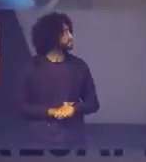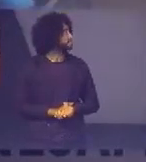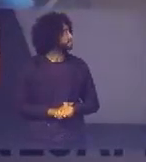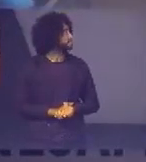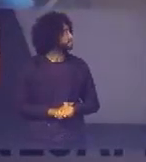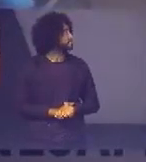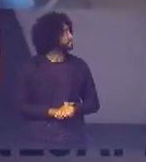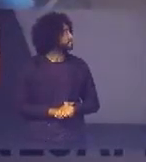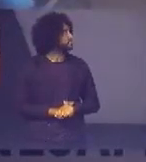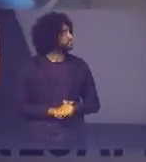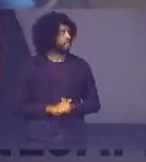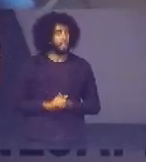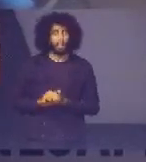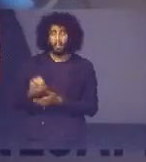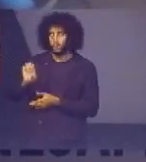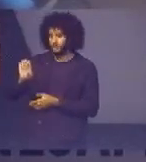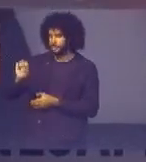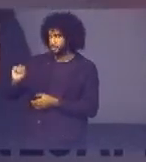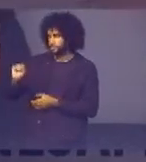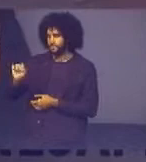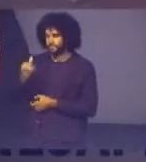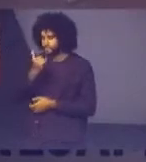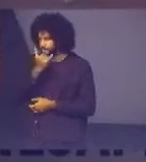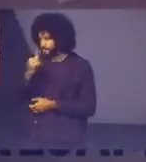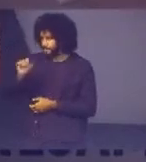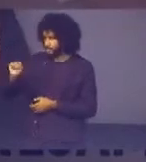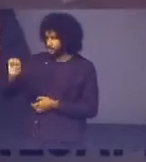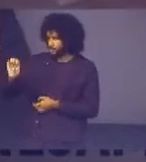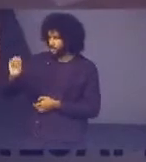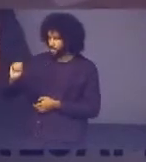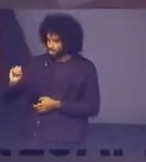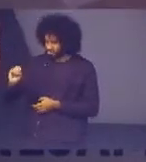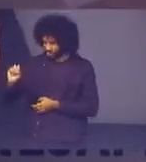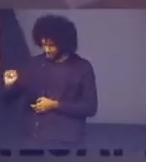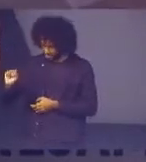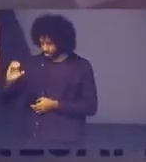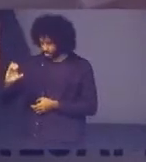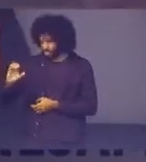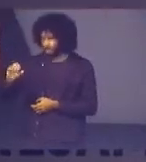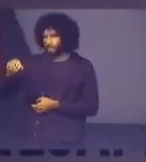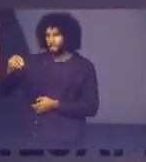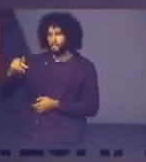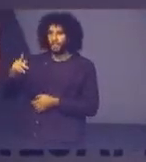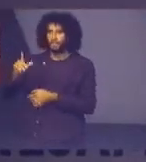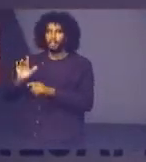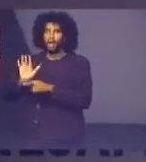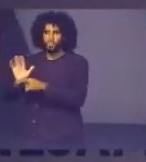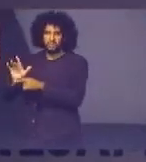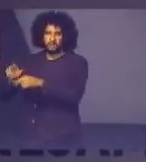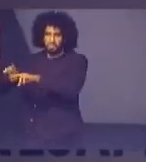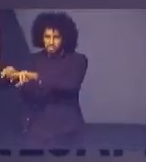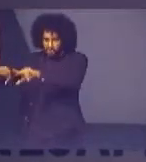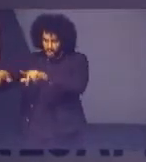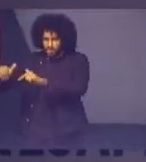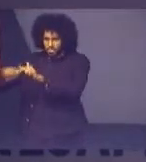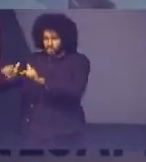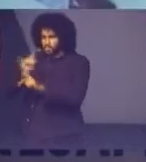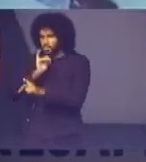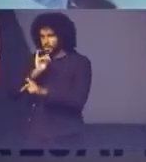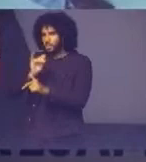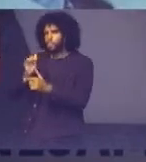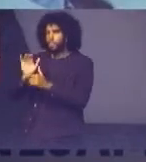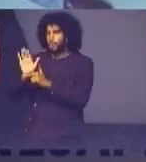No SESC Paranaguá foram realizados diversos serviços jurídicos à população, como audiências intimadas de família,